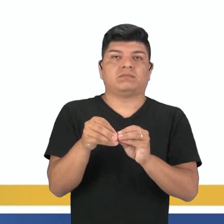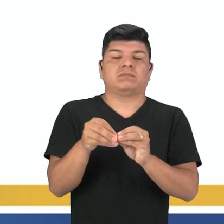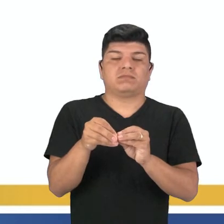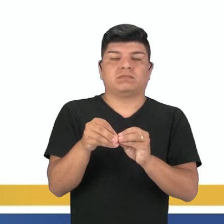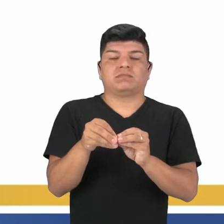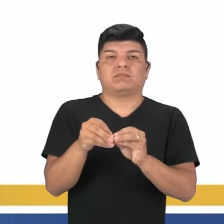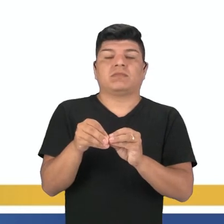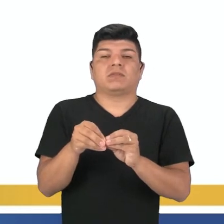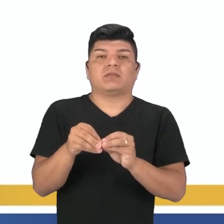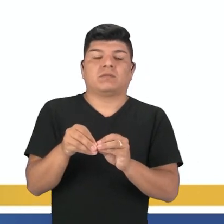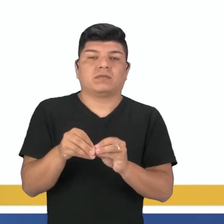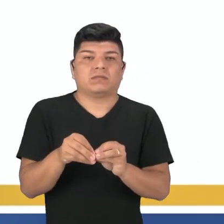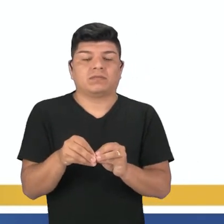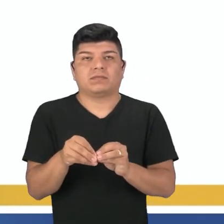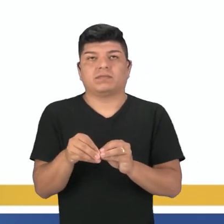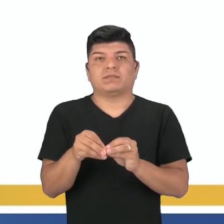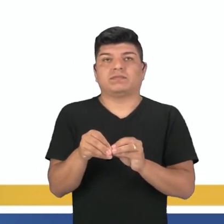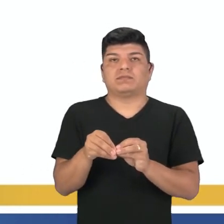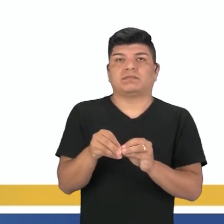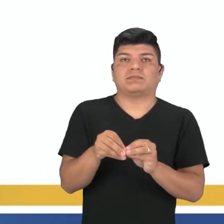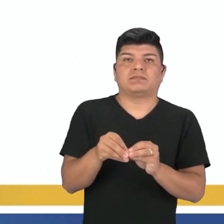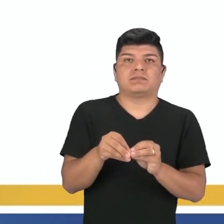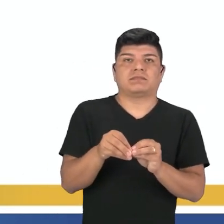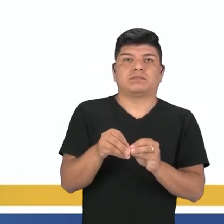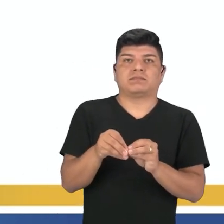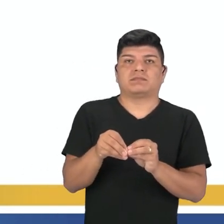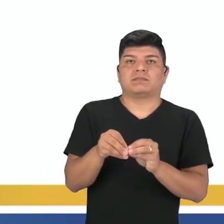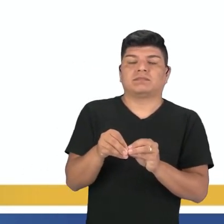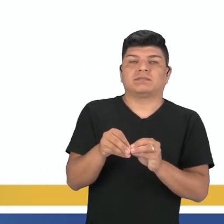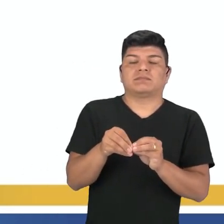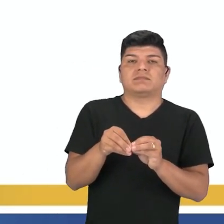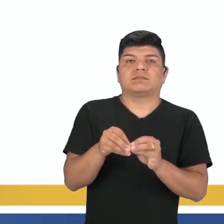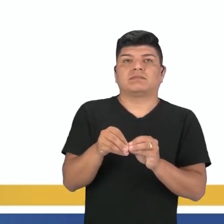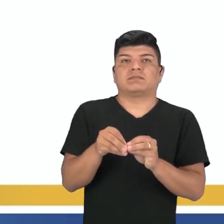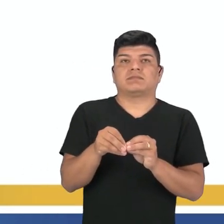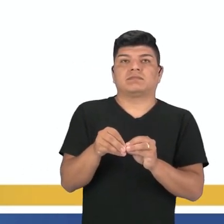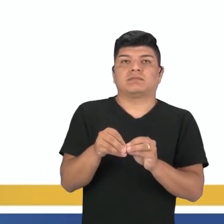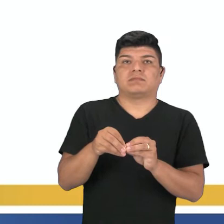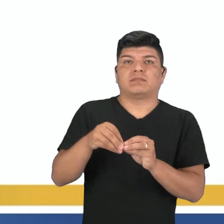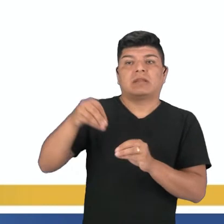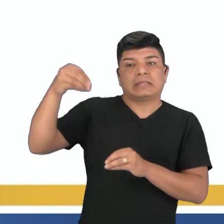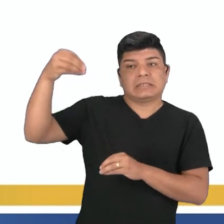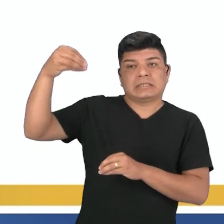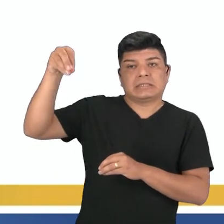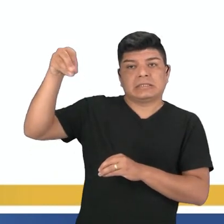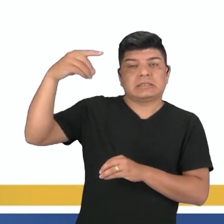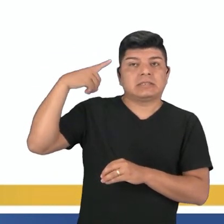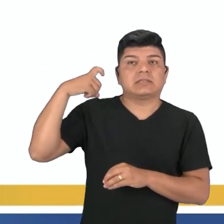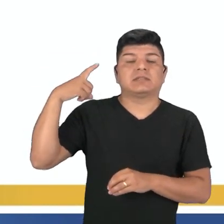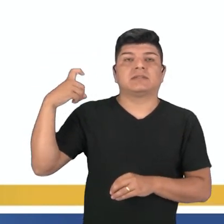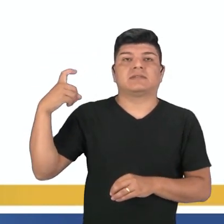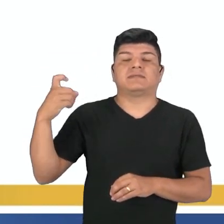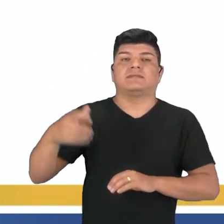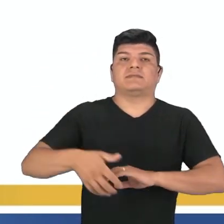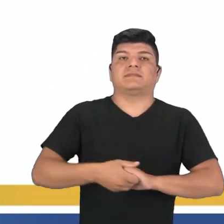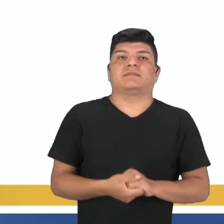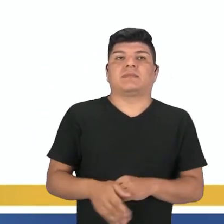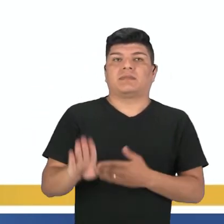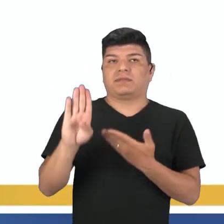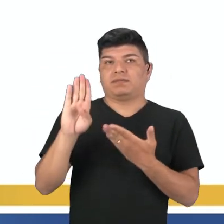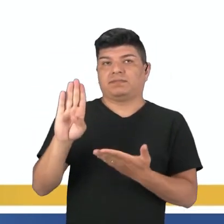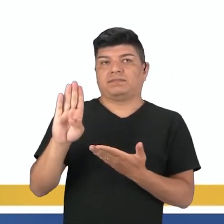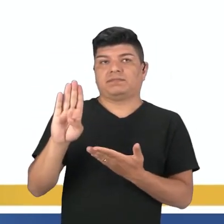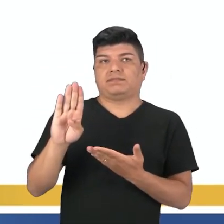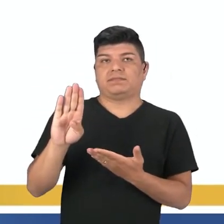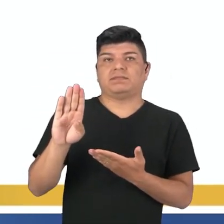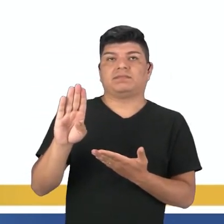rang, quando... Perdão, a ball não. When the bell rang, quando a campanha tocou, ok? Na letra B,